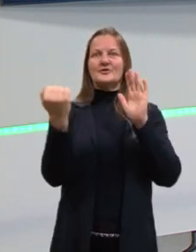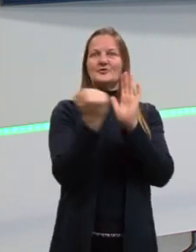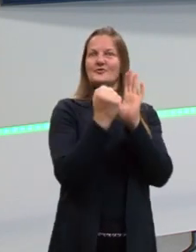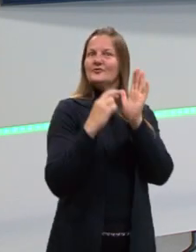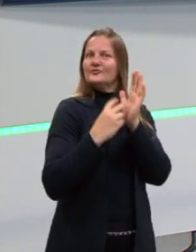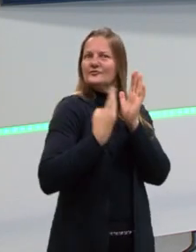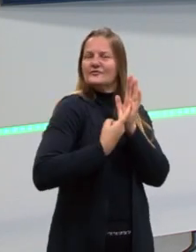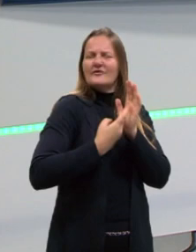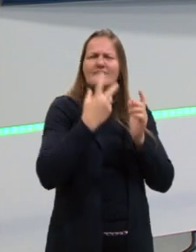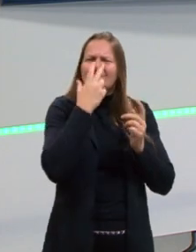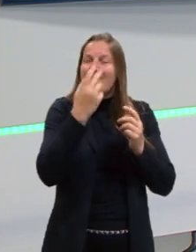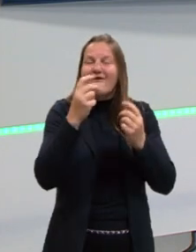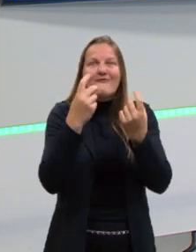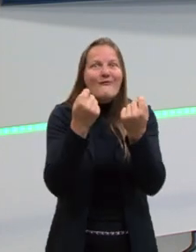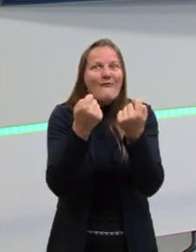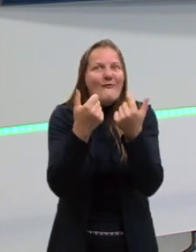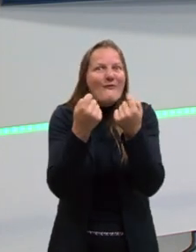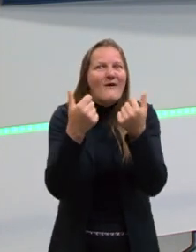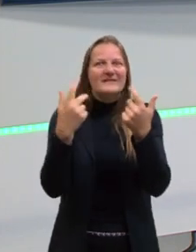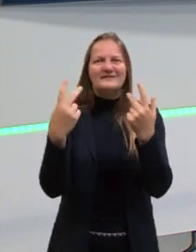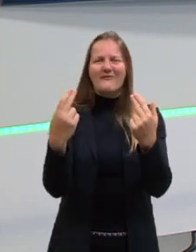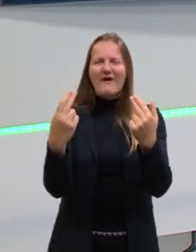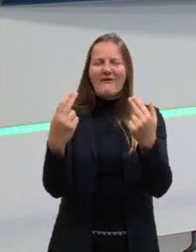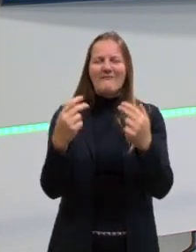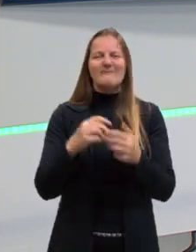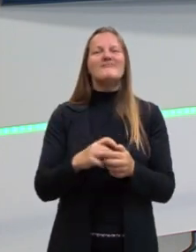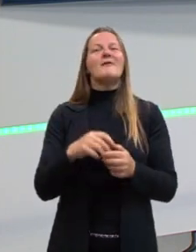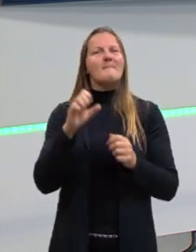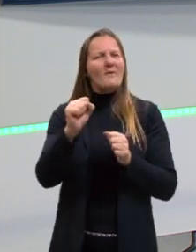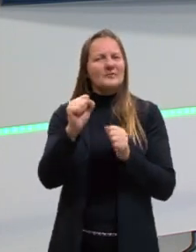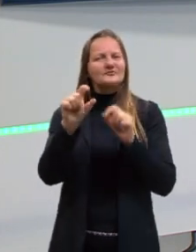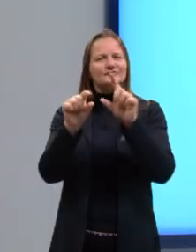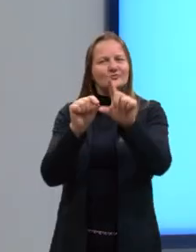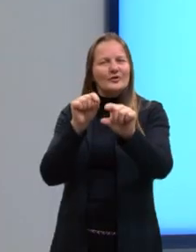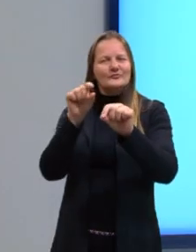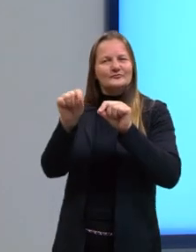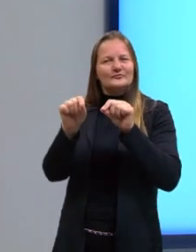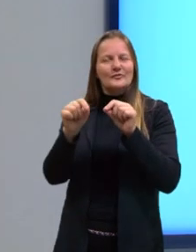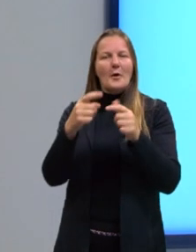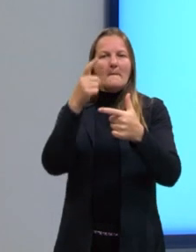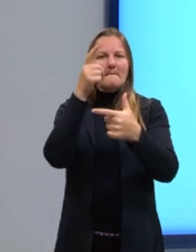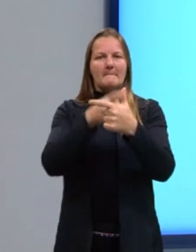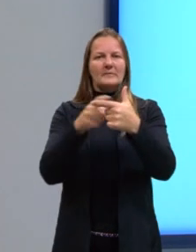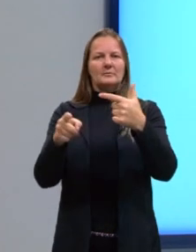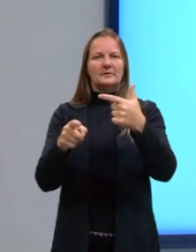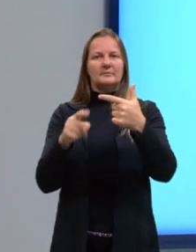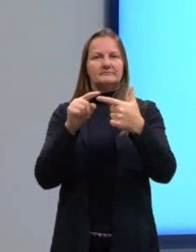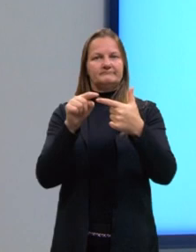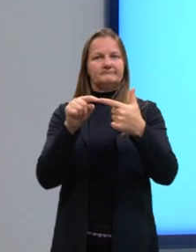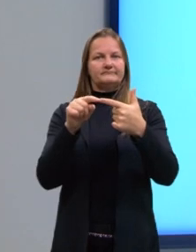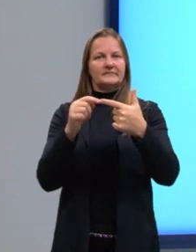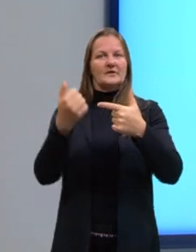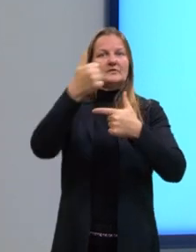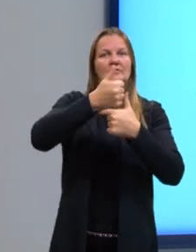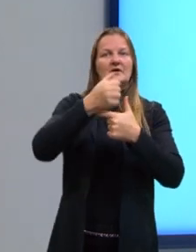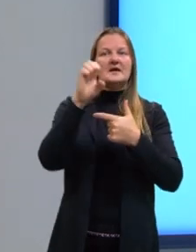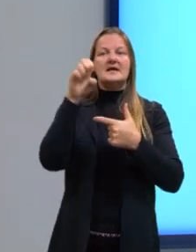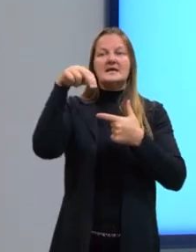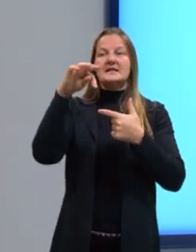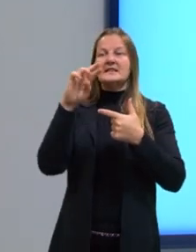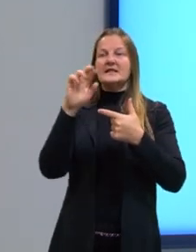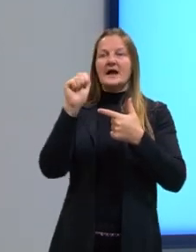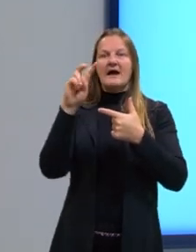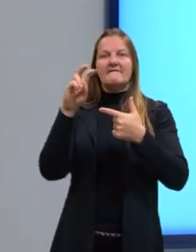mesmo ou bem semelhante a ela. E aí eu posso escolher problema. Eu posso substituir por entrave, por